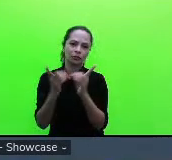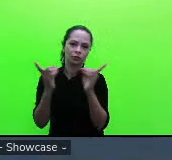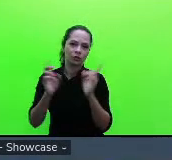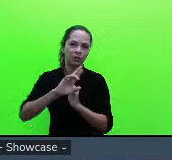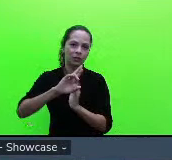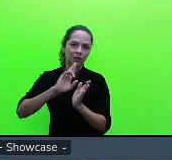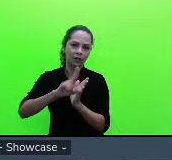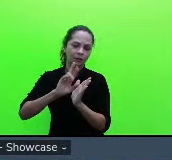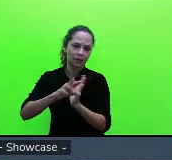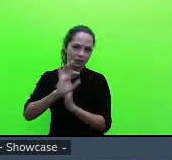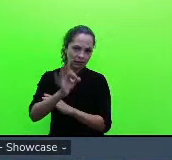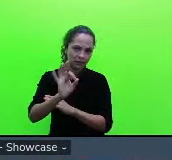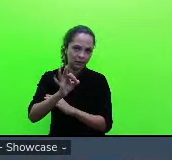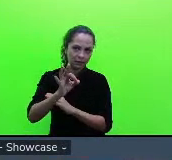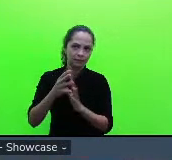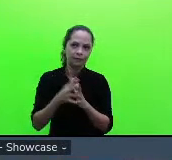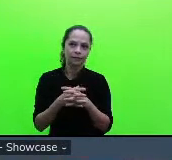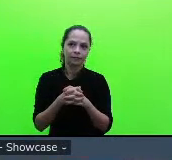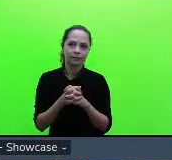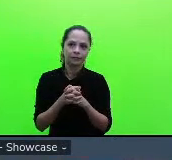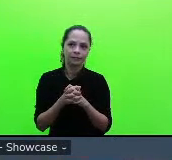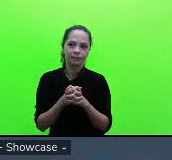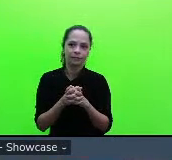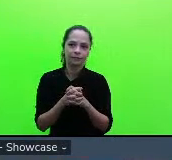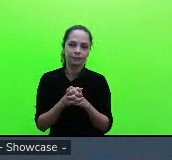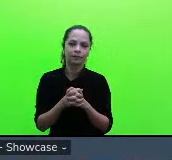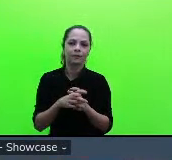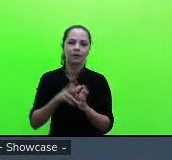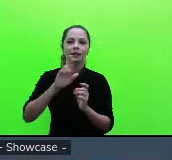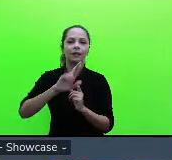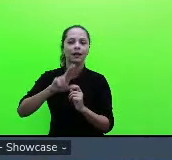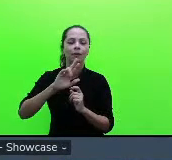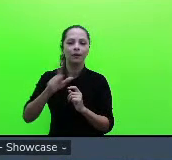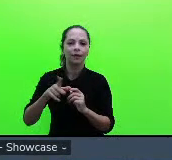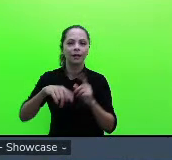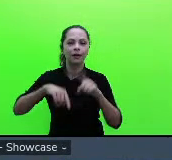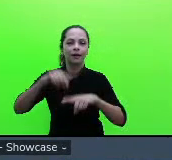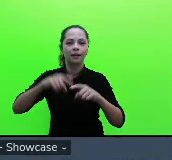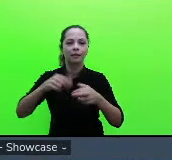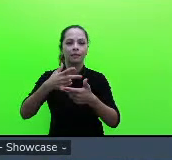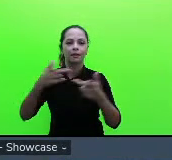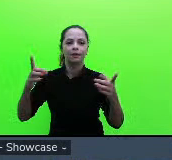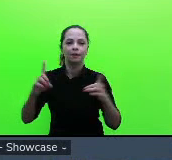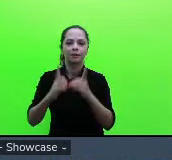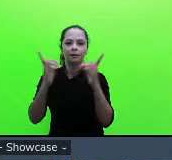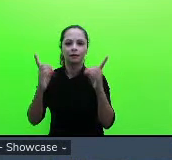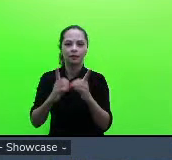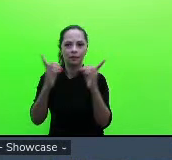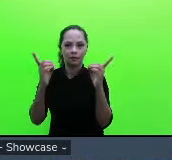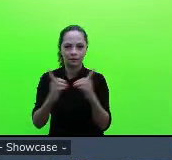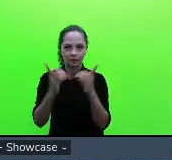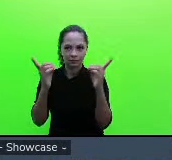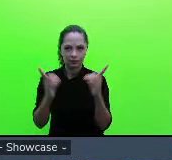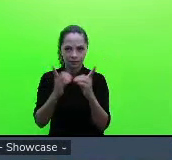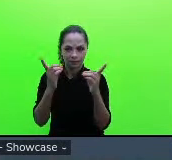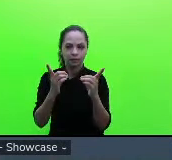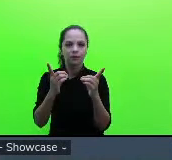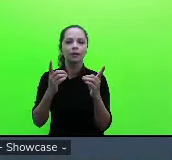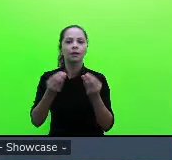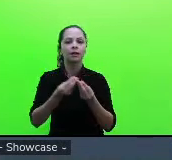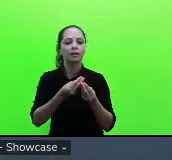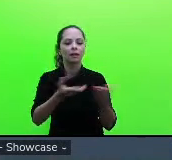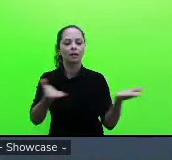os textos não foram do material didático foram que os professores adaptaram e passaram para os alunos é isso